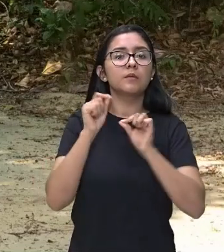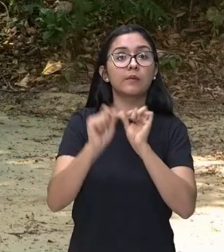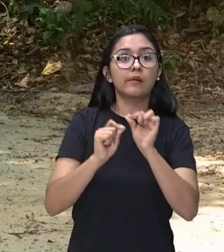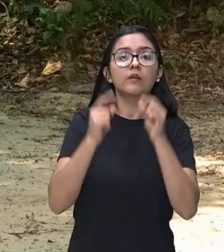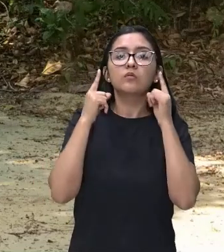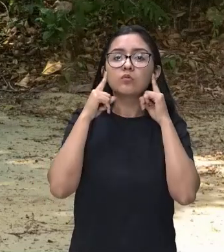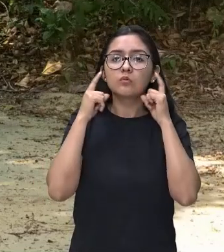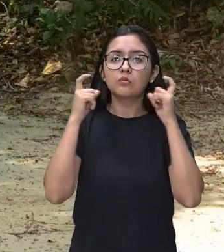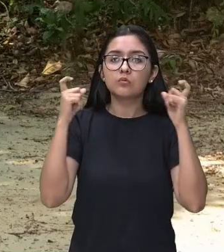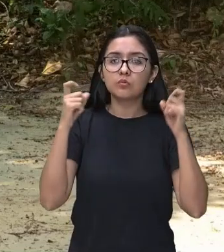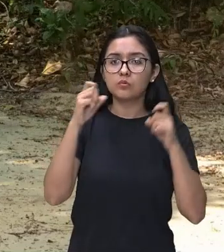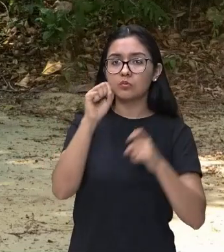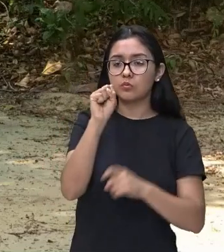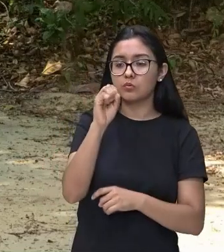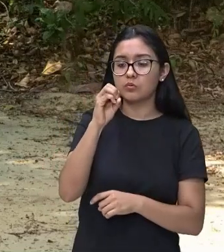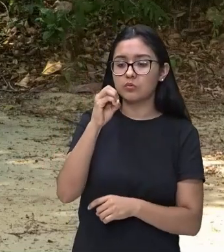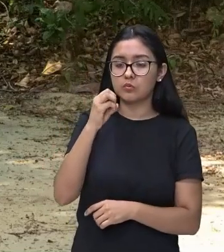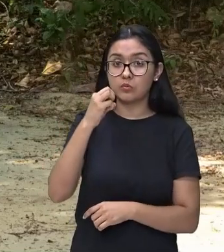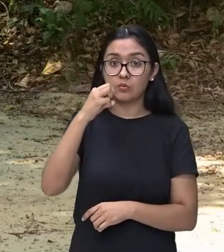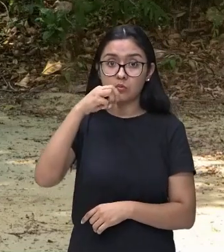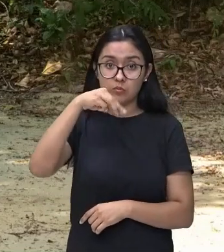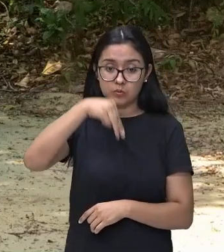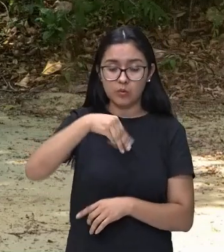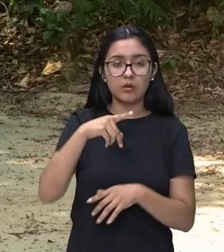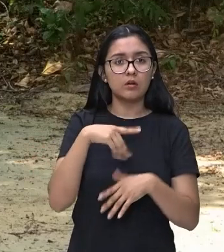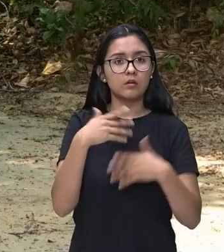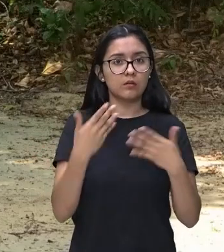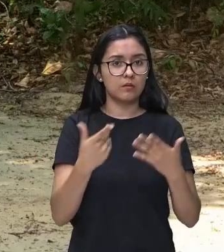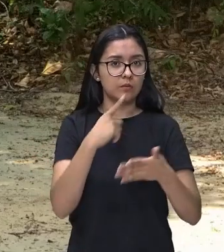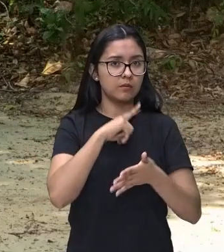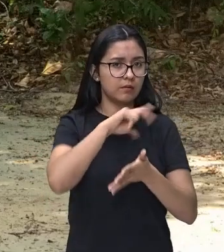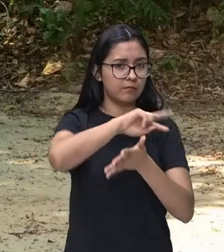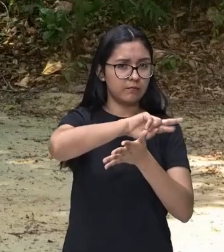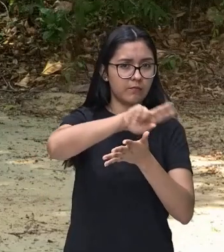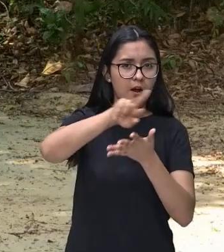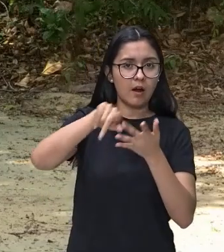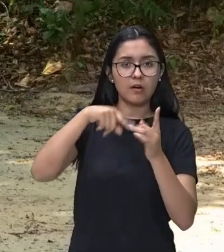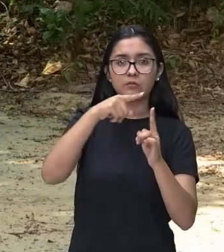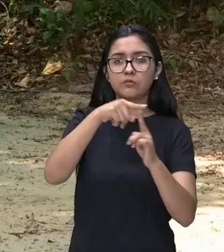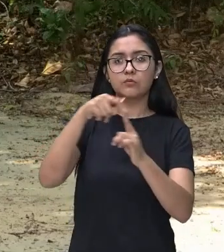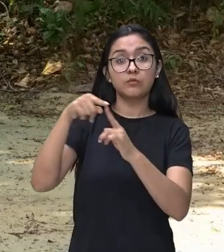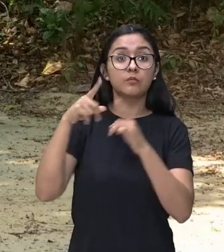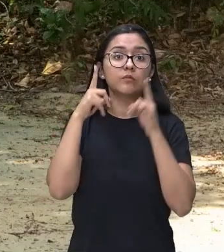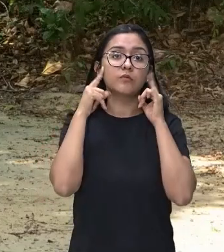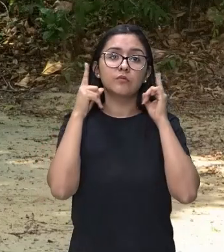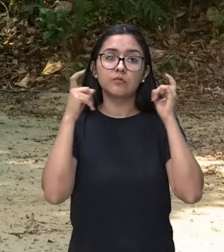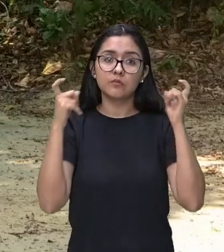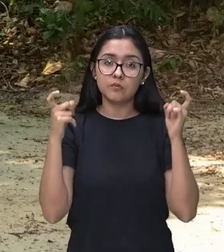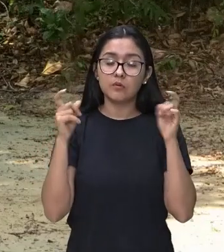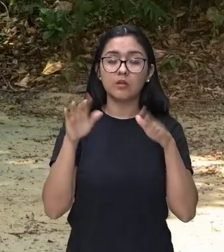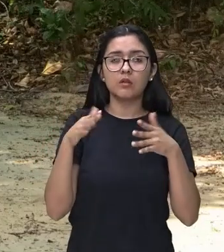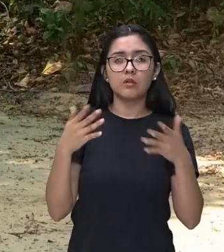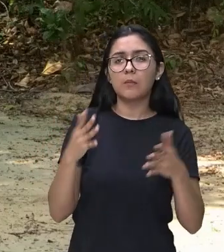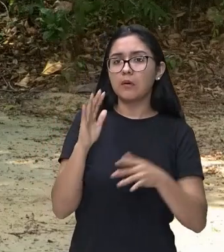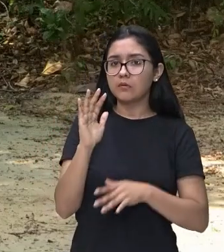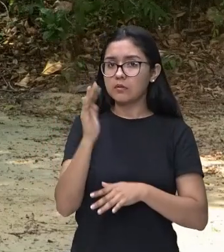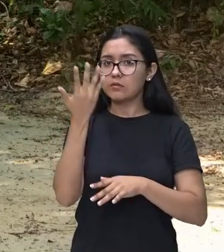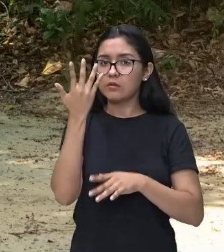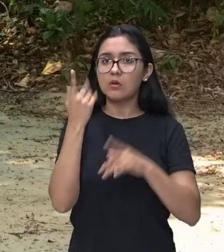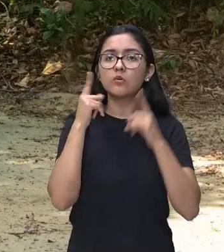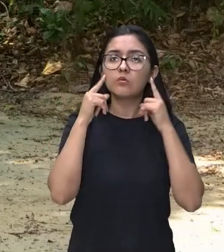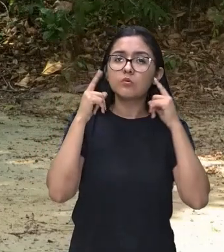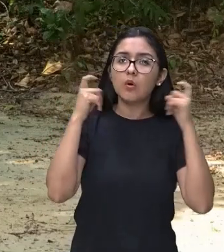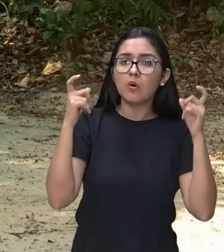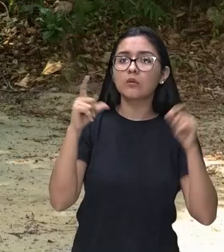é isso? Então, existem vários sons diferentes. O som, para que ele aconteça, tem que ter uma